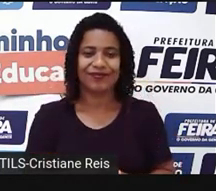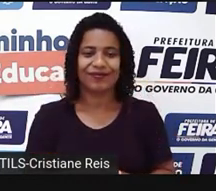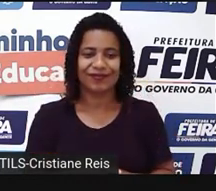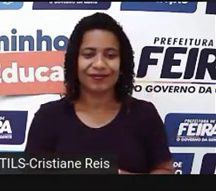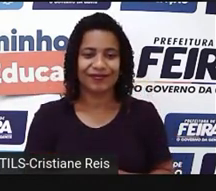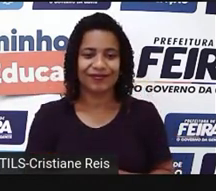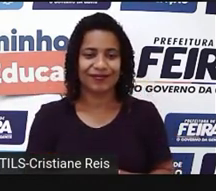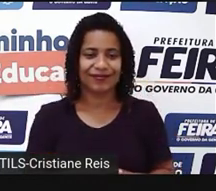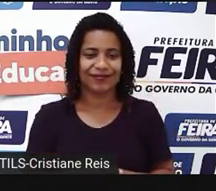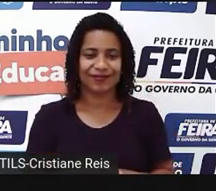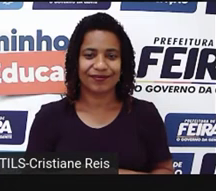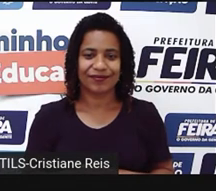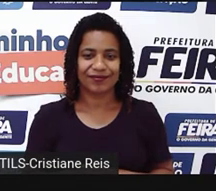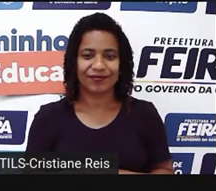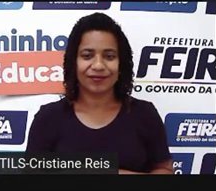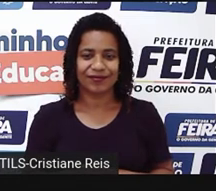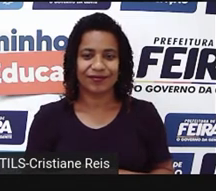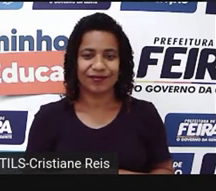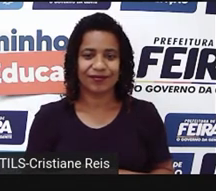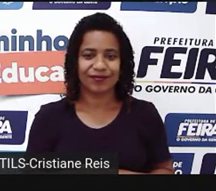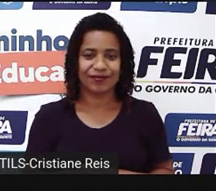students? Dear.